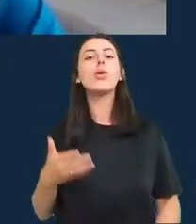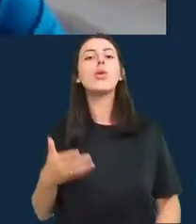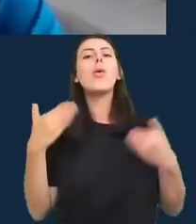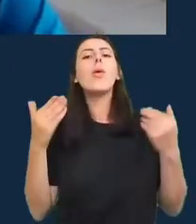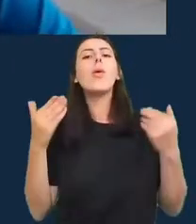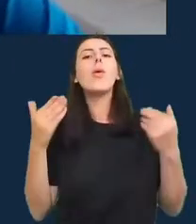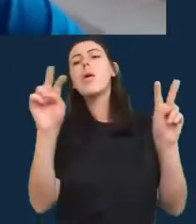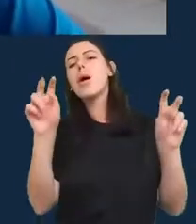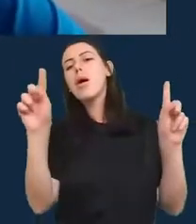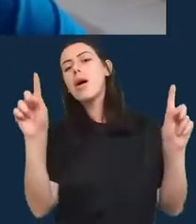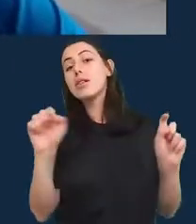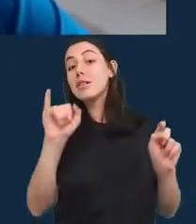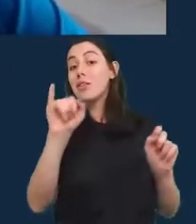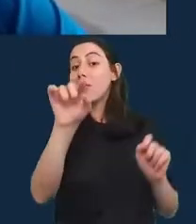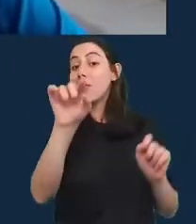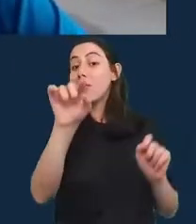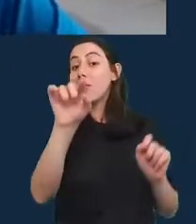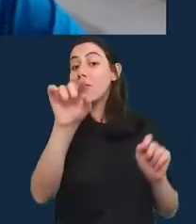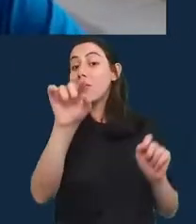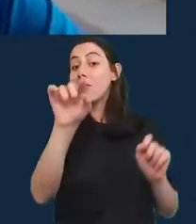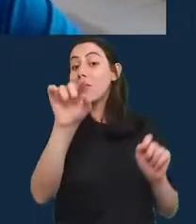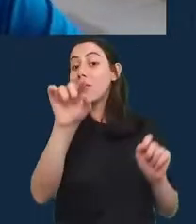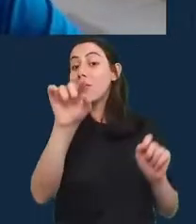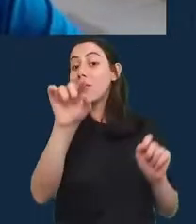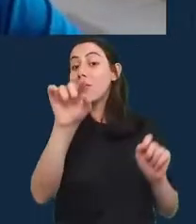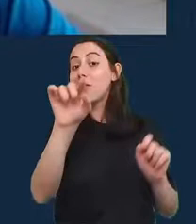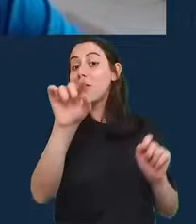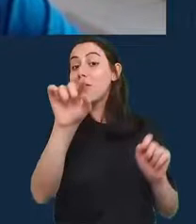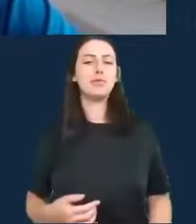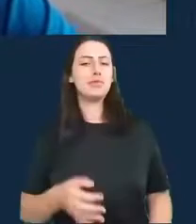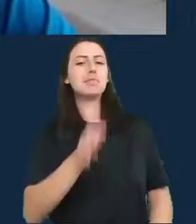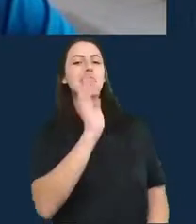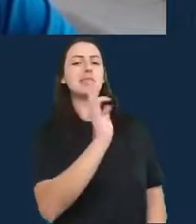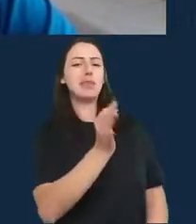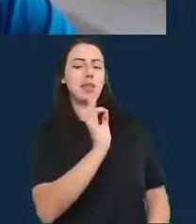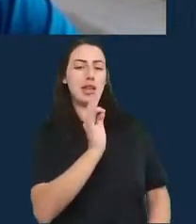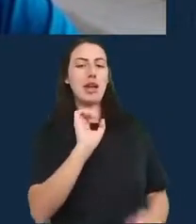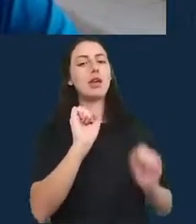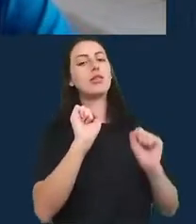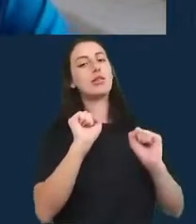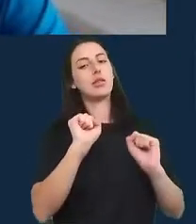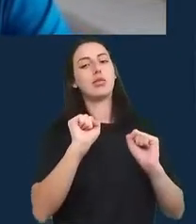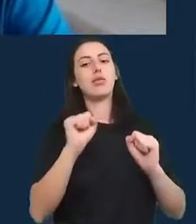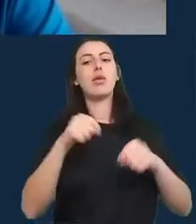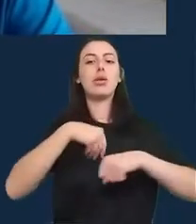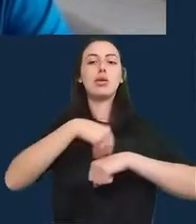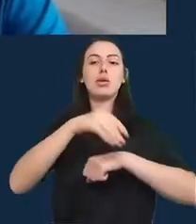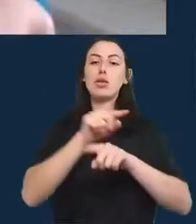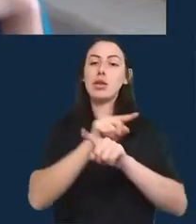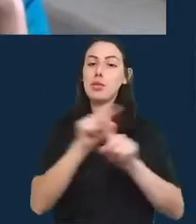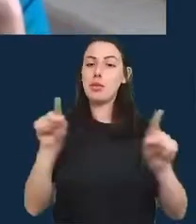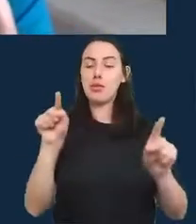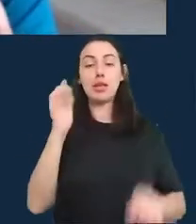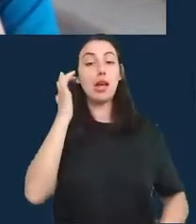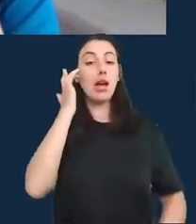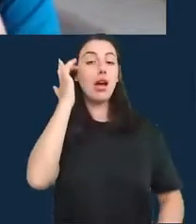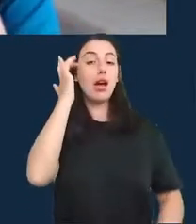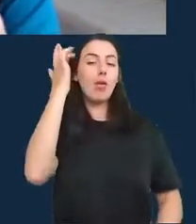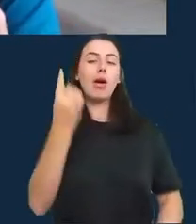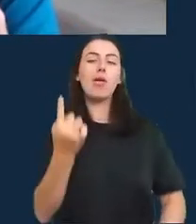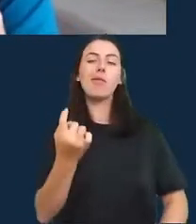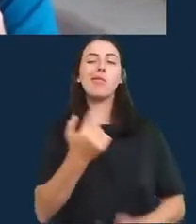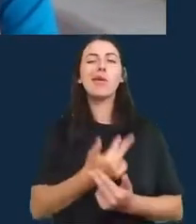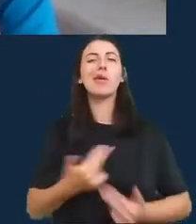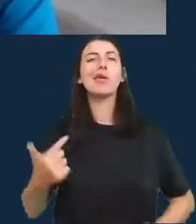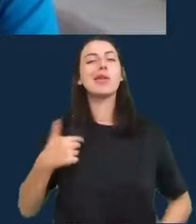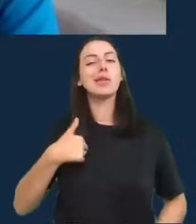contar né com certeza eu posso dar algumas dicas aqui uma coisa que eu sou interessado em pesquisa